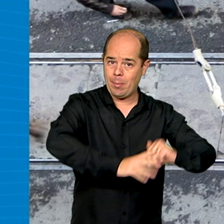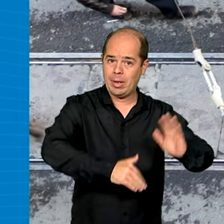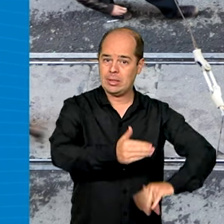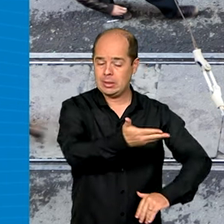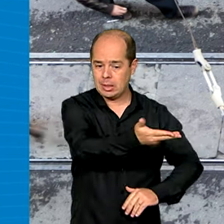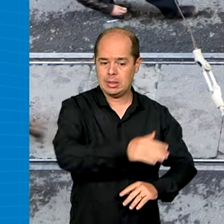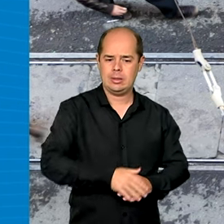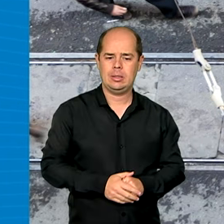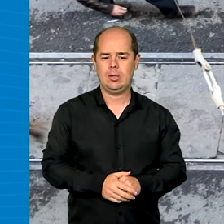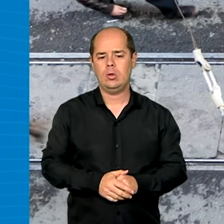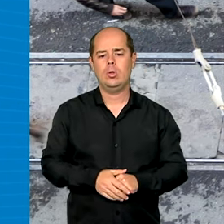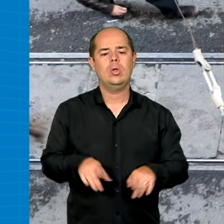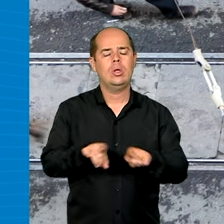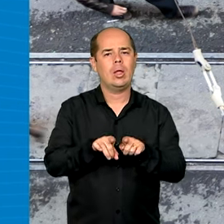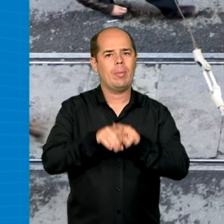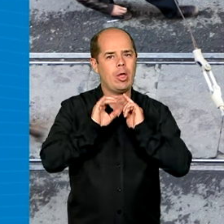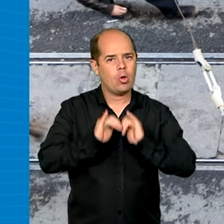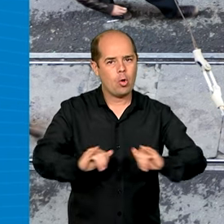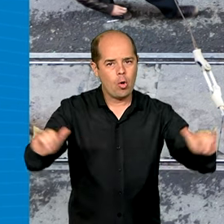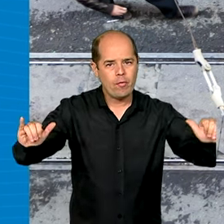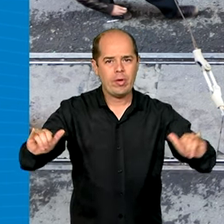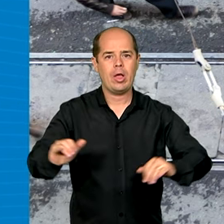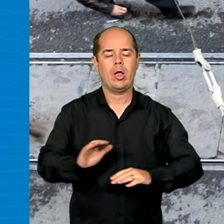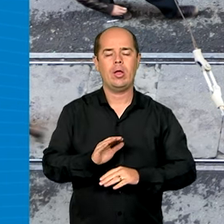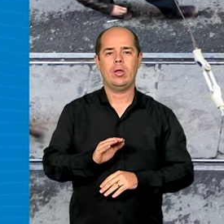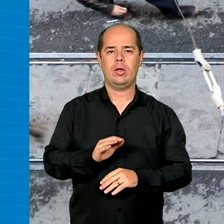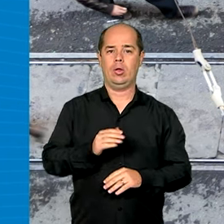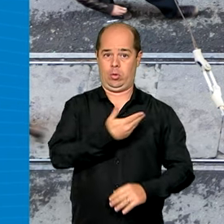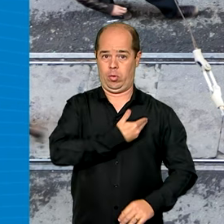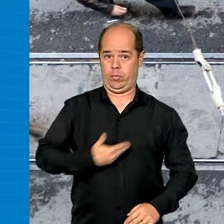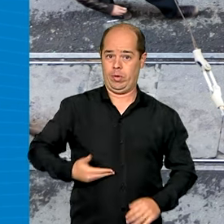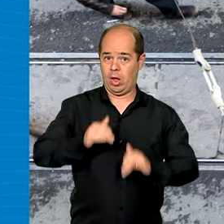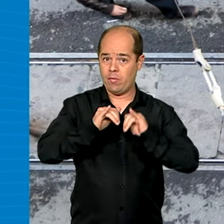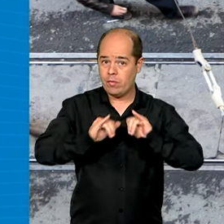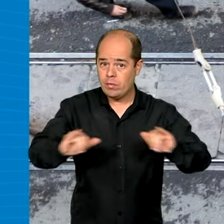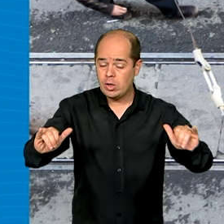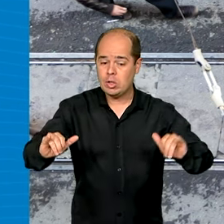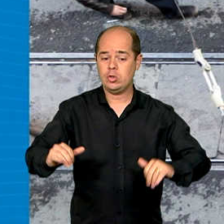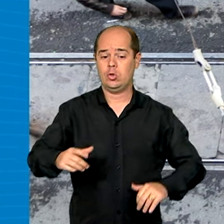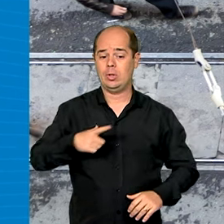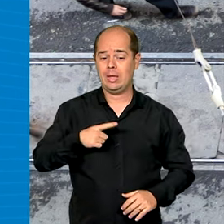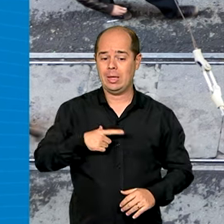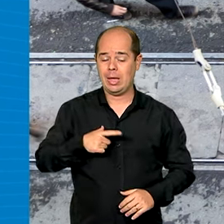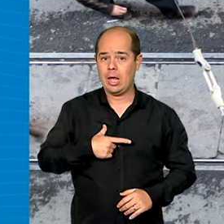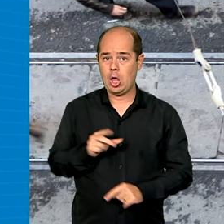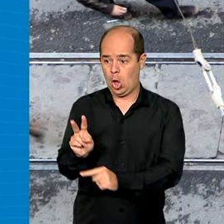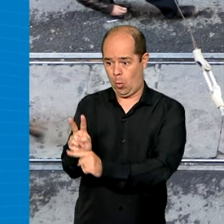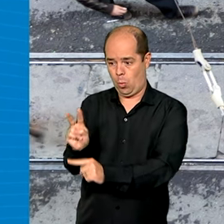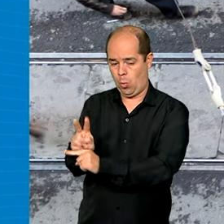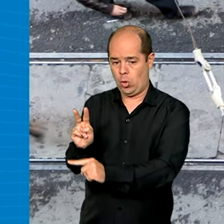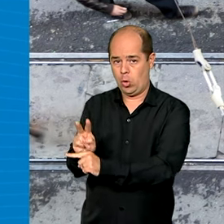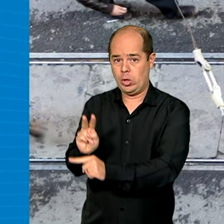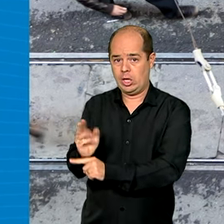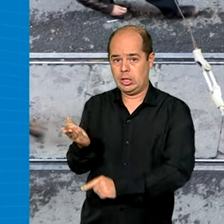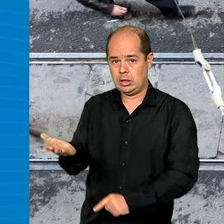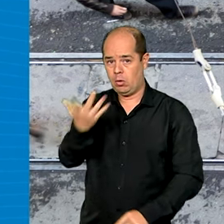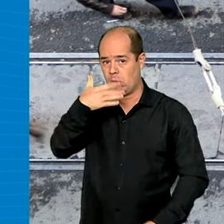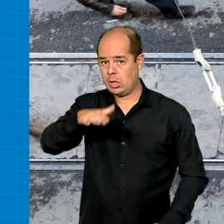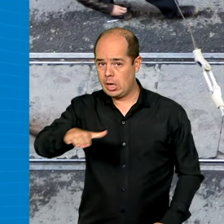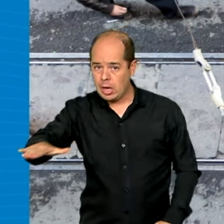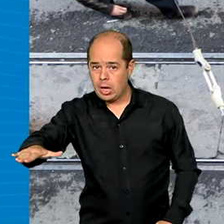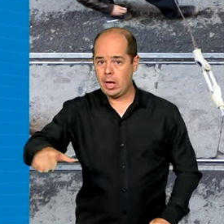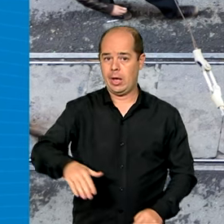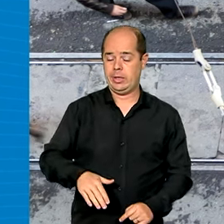proteção aos direitos de crianças e adolescentes, como a modernização do Sistema de Proteção à Infância e Adolescência e do